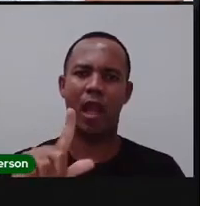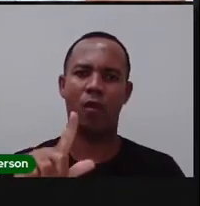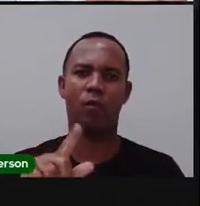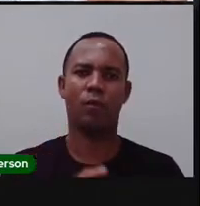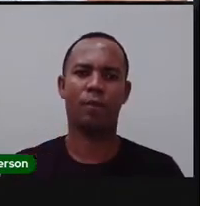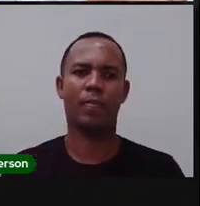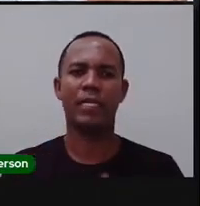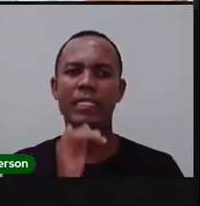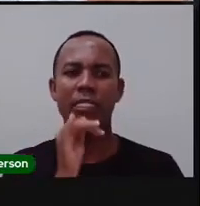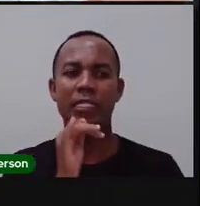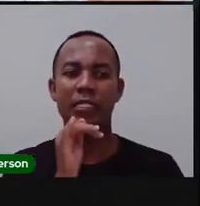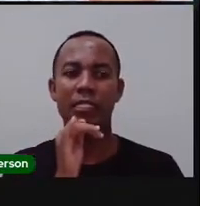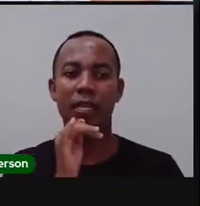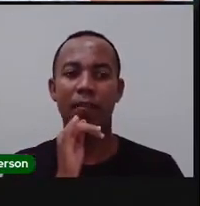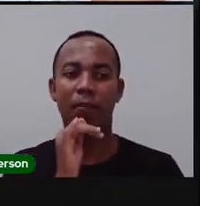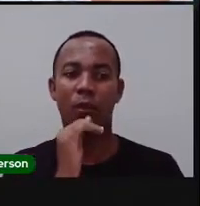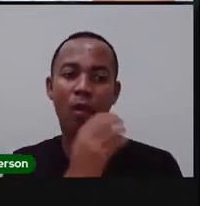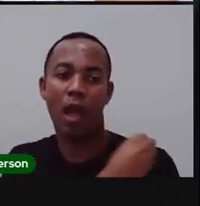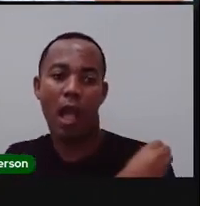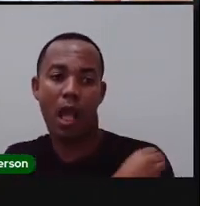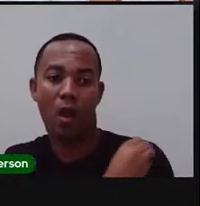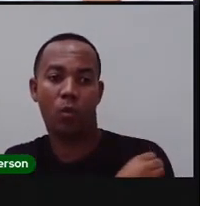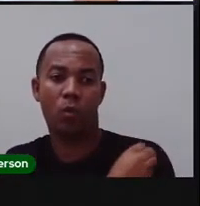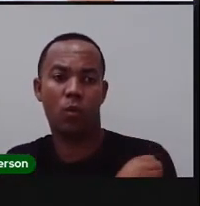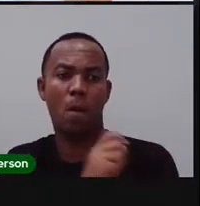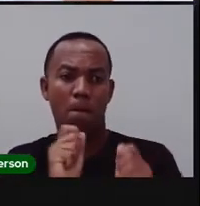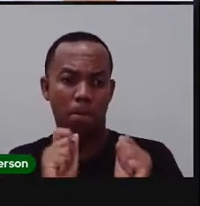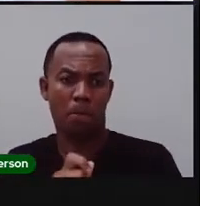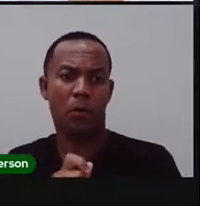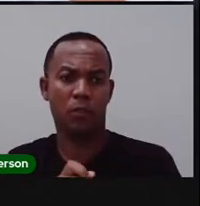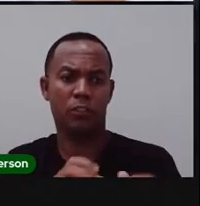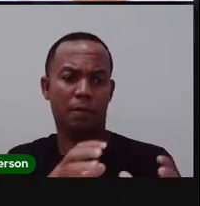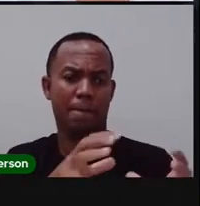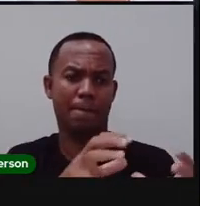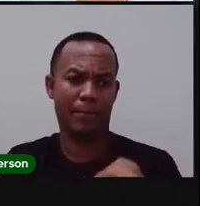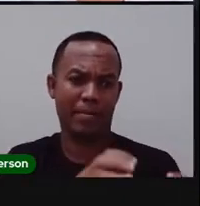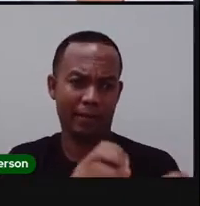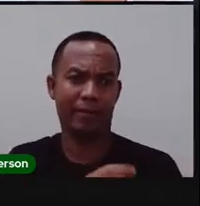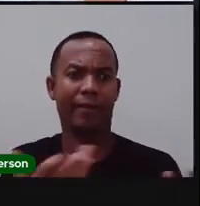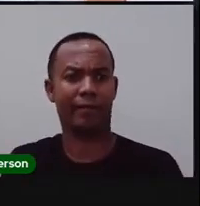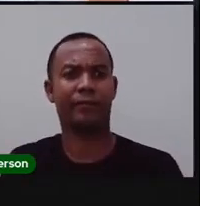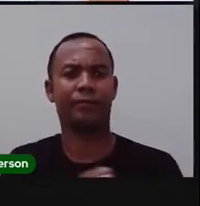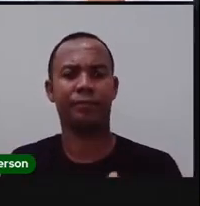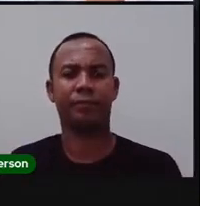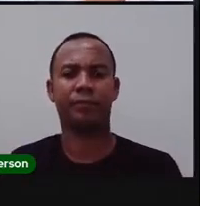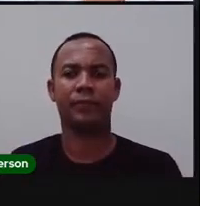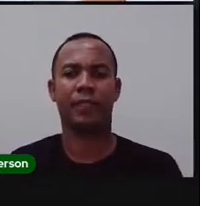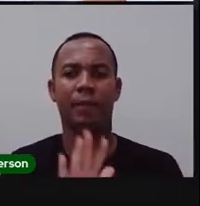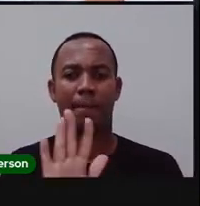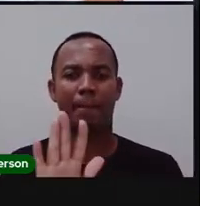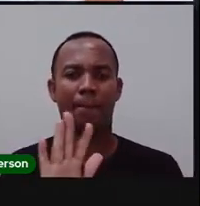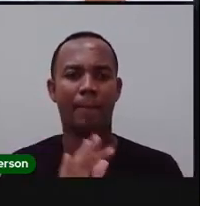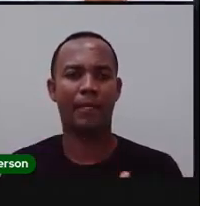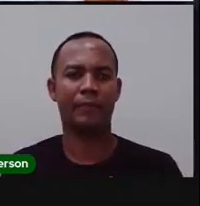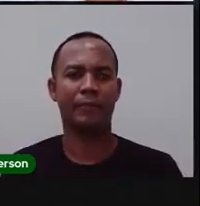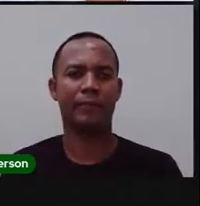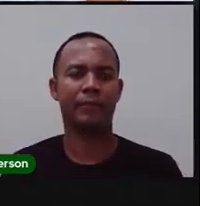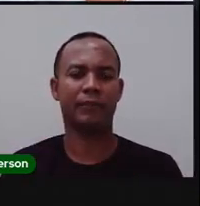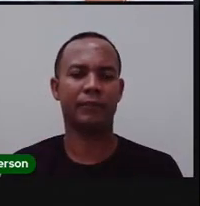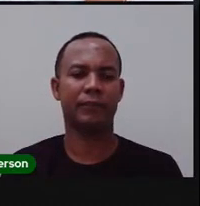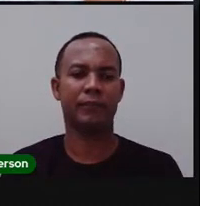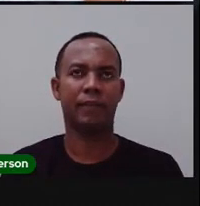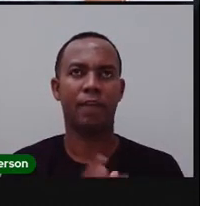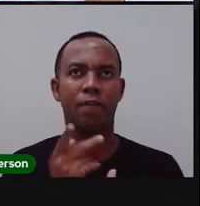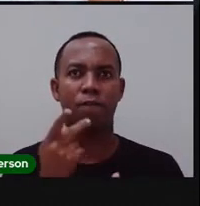material. A Pró pode fazer o quê? Pegar. Mas, se eu digo para vocês, poxa, eu estou tão